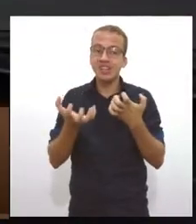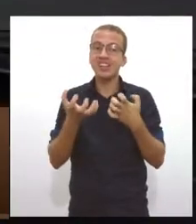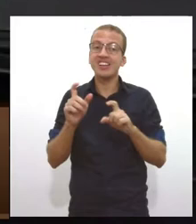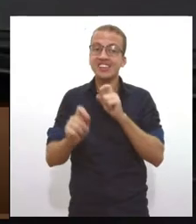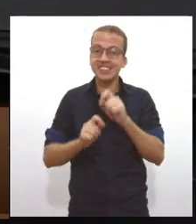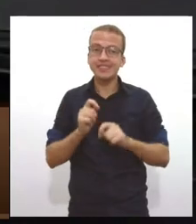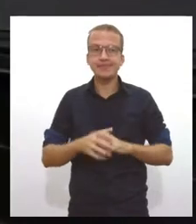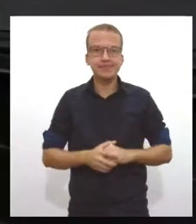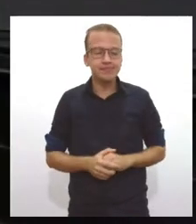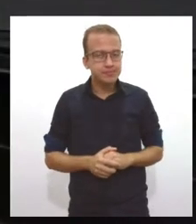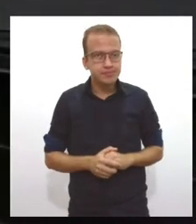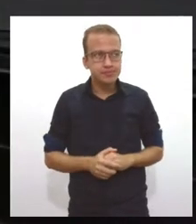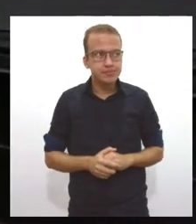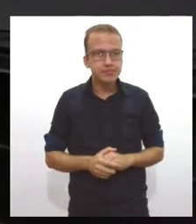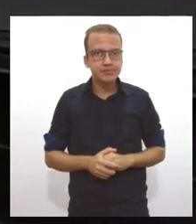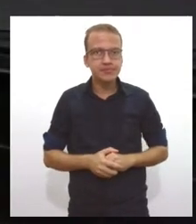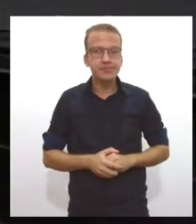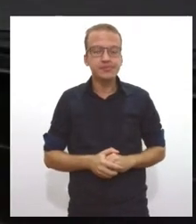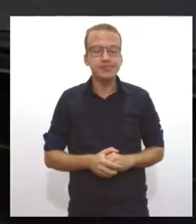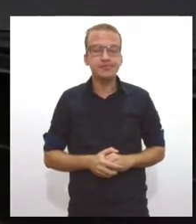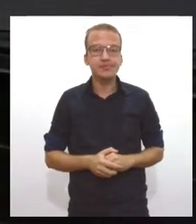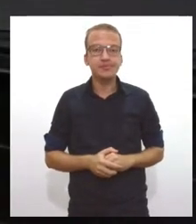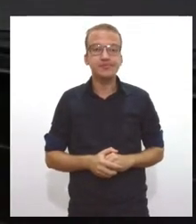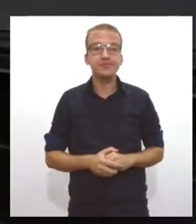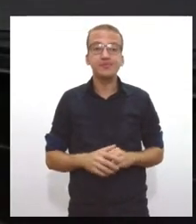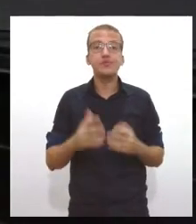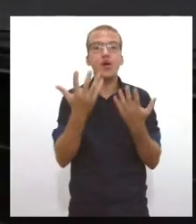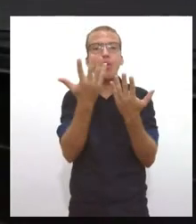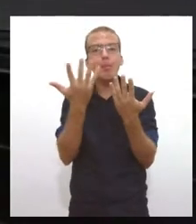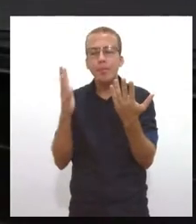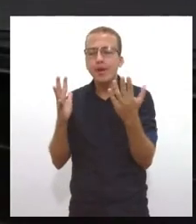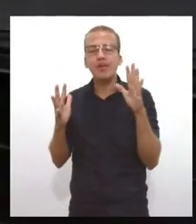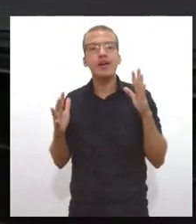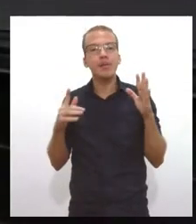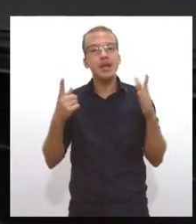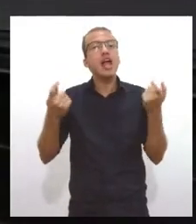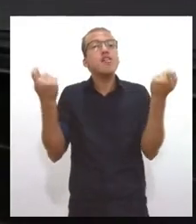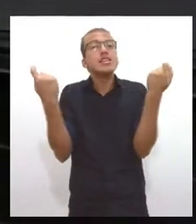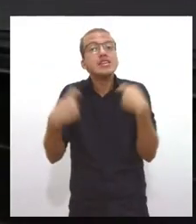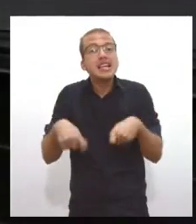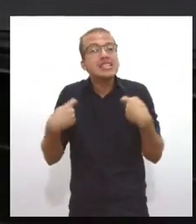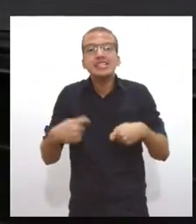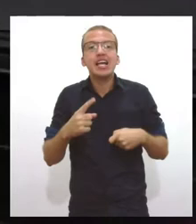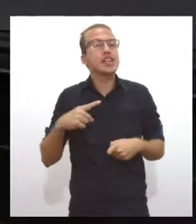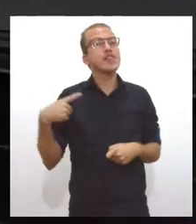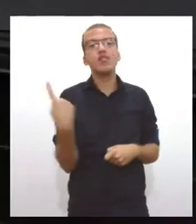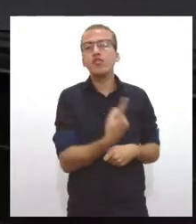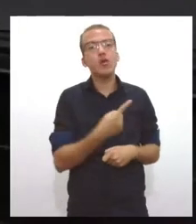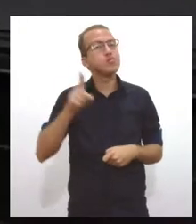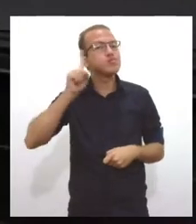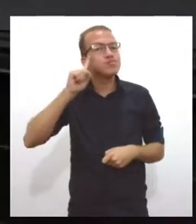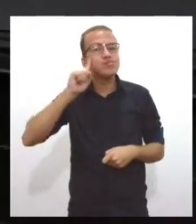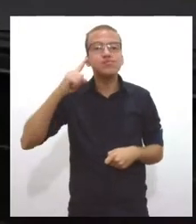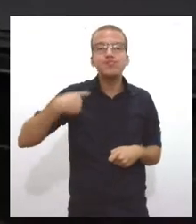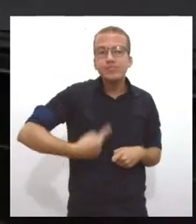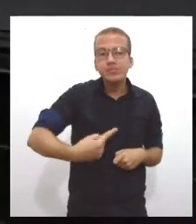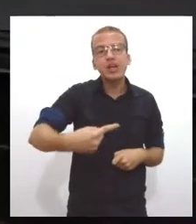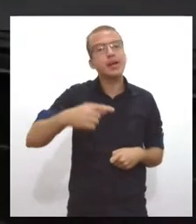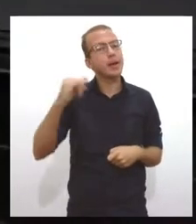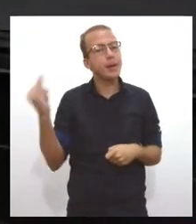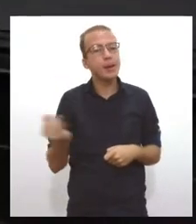5, recente, é que o Meio Ambiente seja uma demanda nossa do dia a dia e principalmente na escolha dos nossos